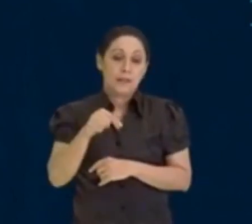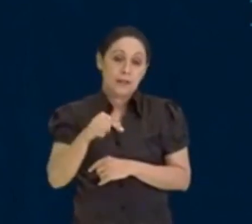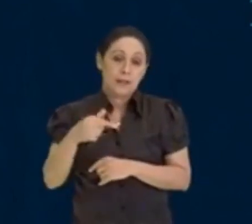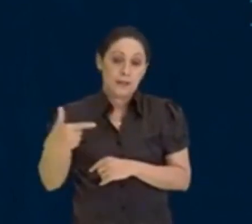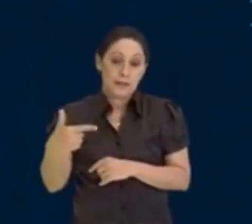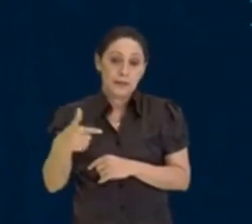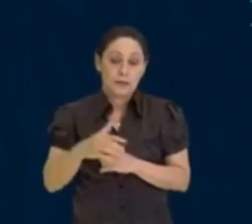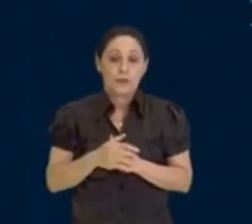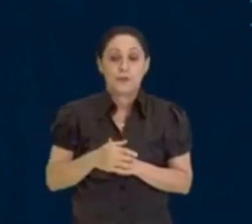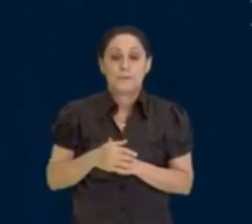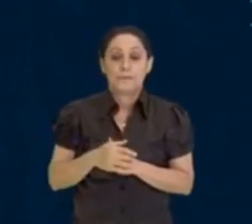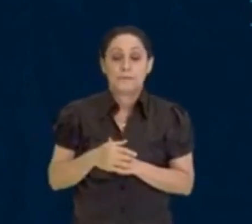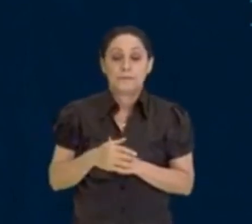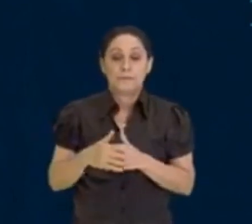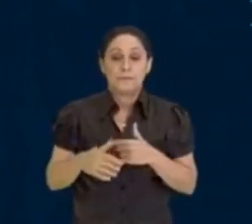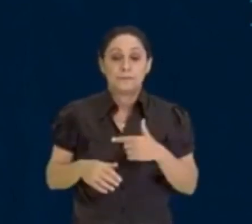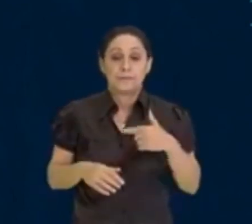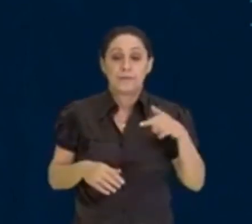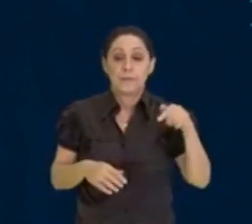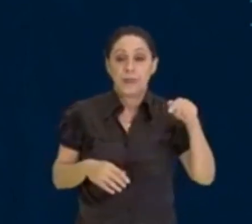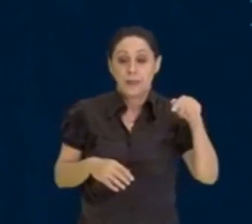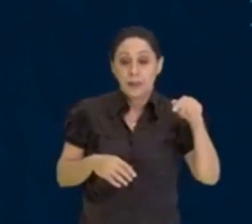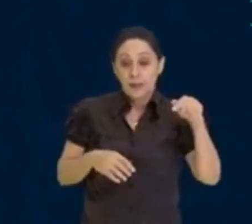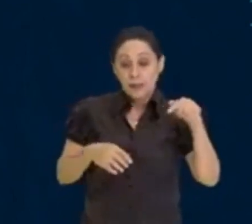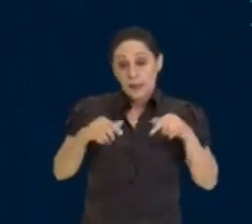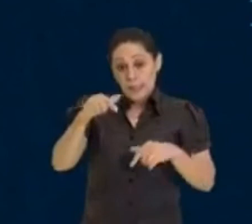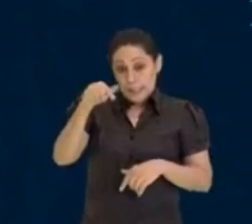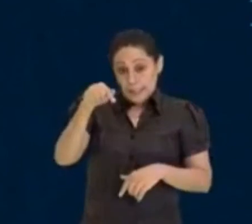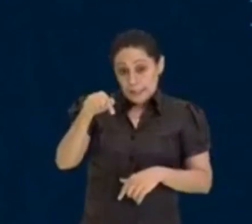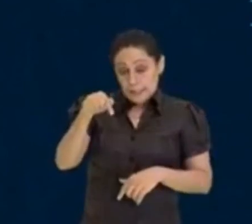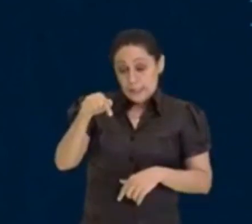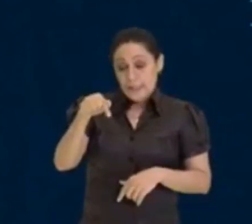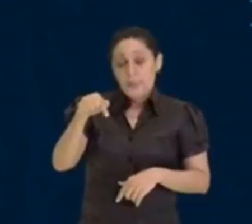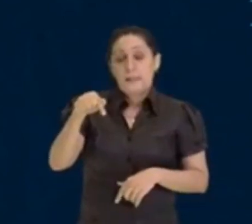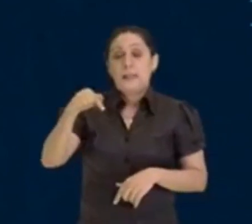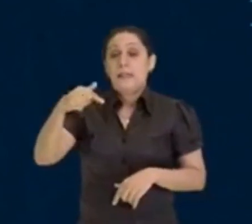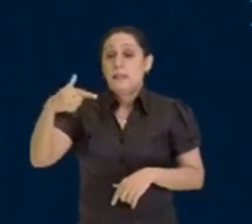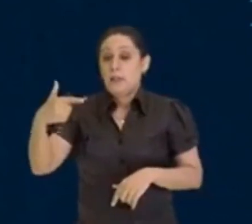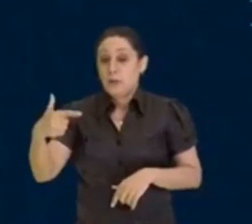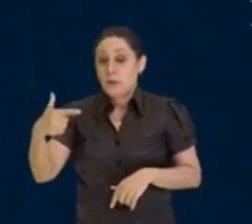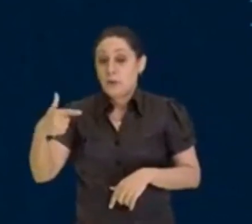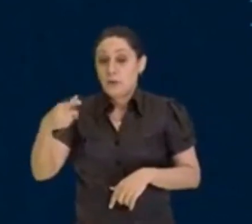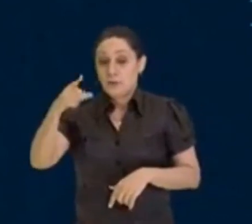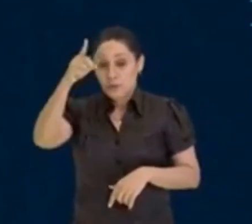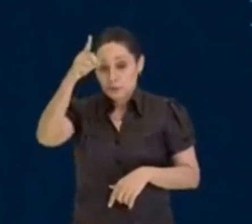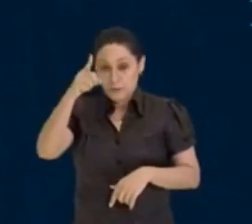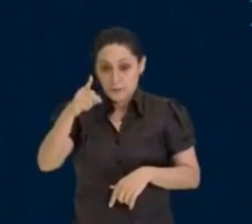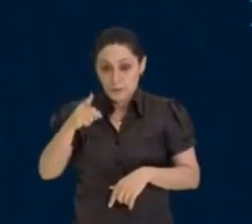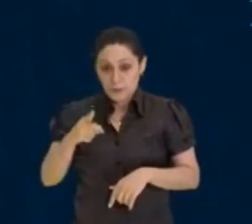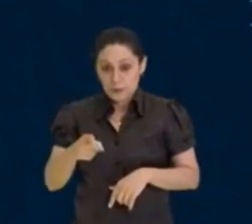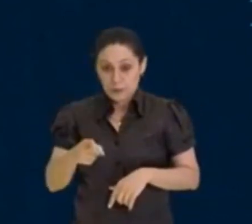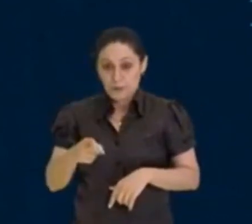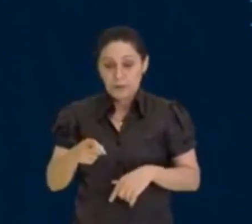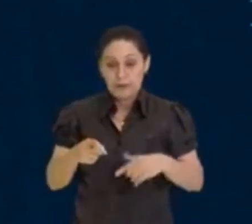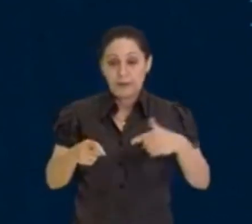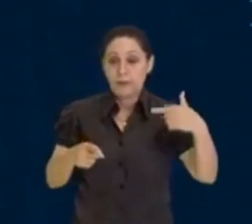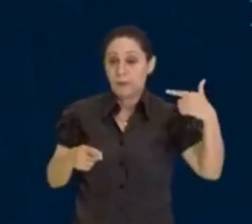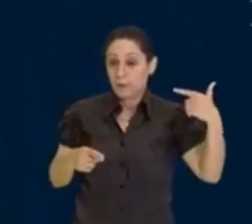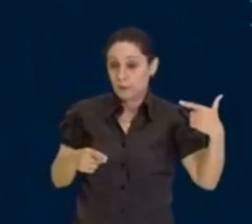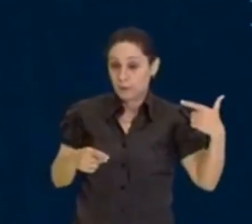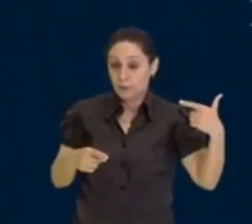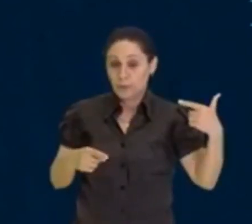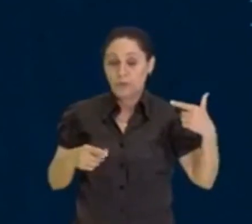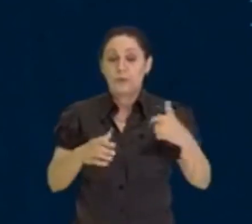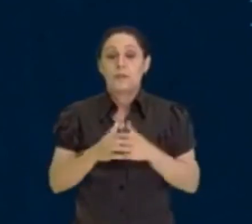72, e bora lá! 72, eu divido ele por 2, número par, tá? E ele vai dar